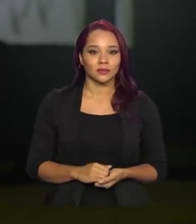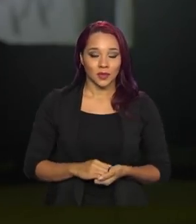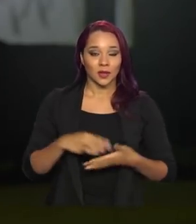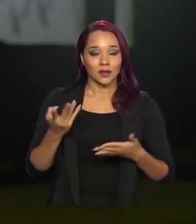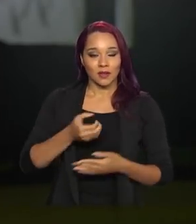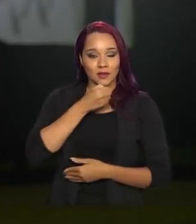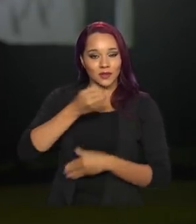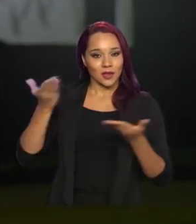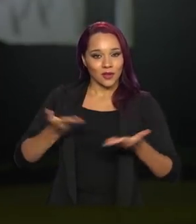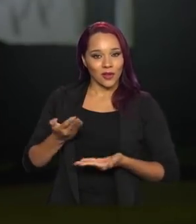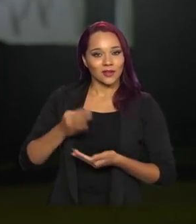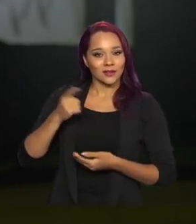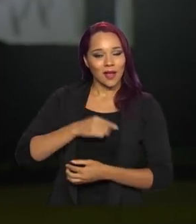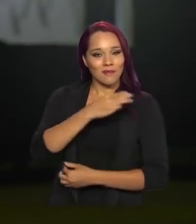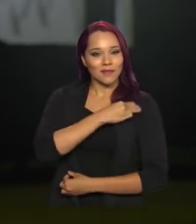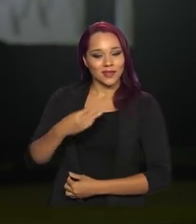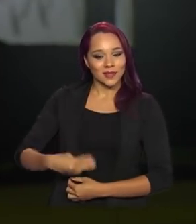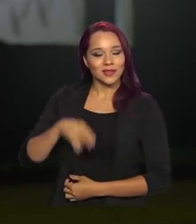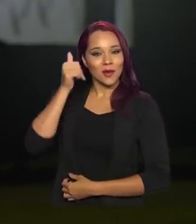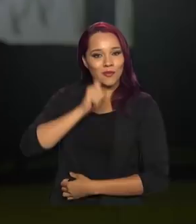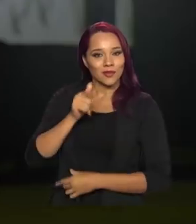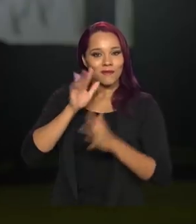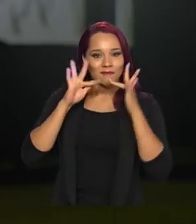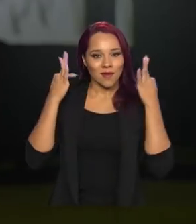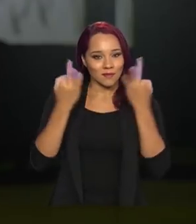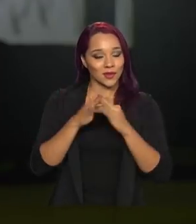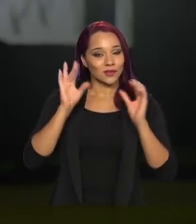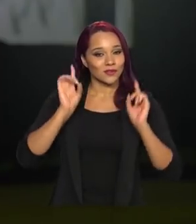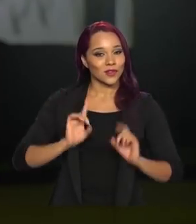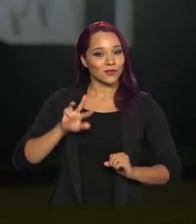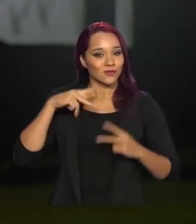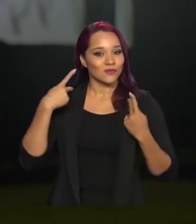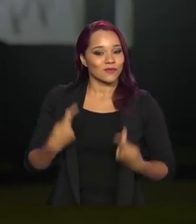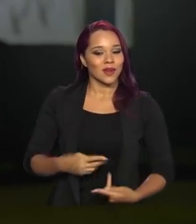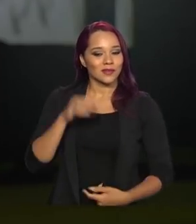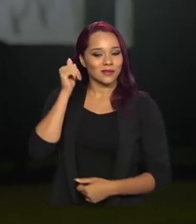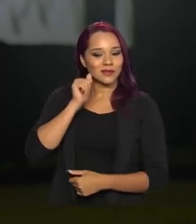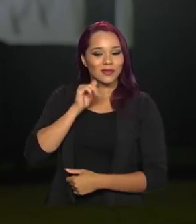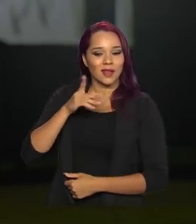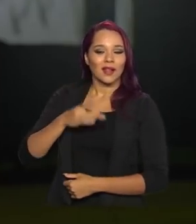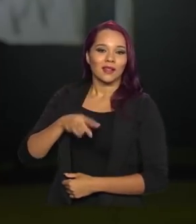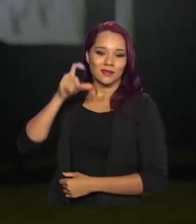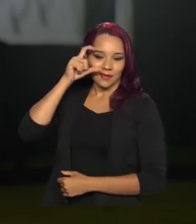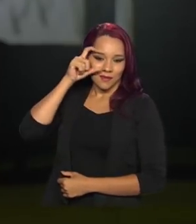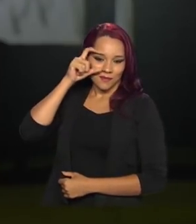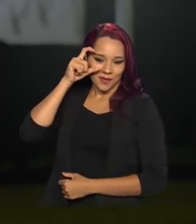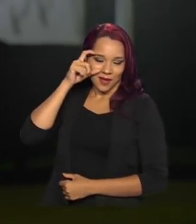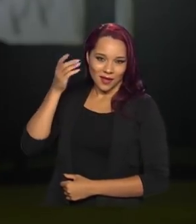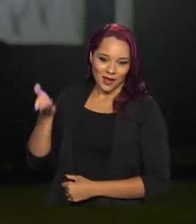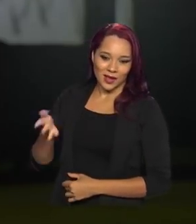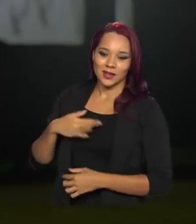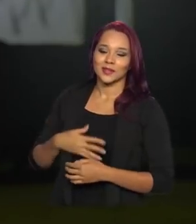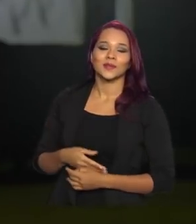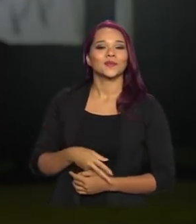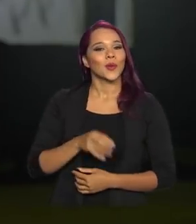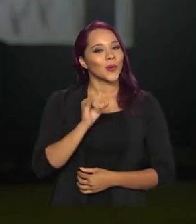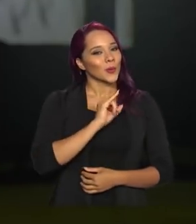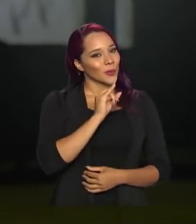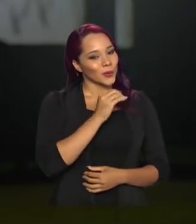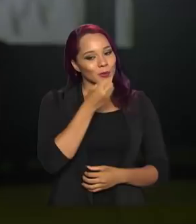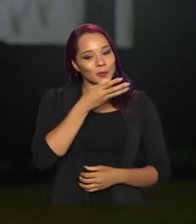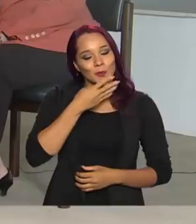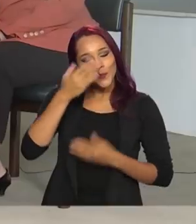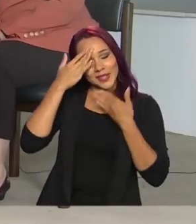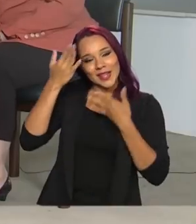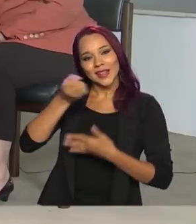E a minha entrevistada agora é a ministra da Mulher, da Família e dos Direitos Humanos Damares Alves. Olá, ministra, obrigada pela